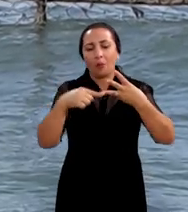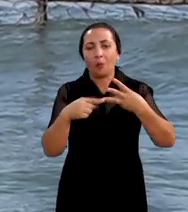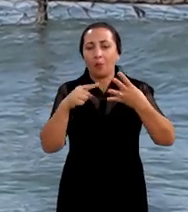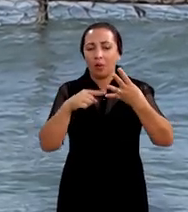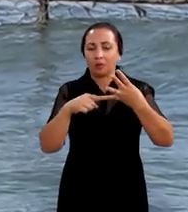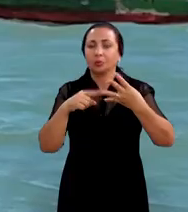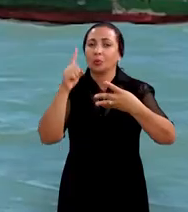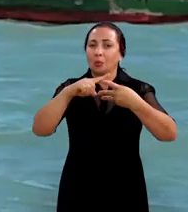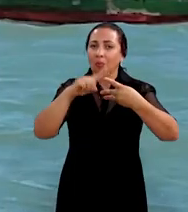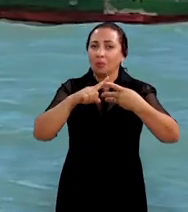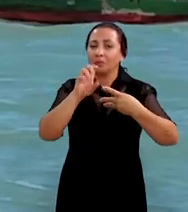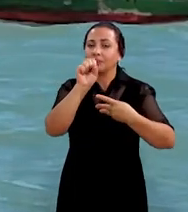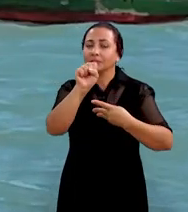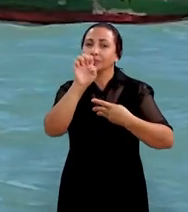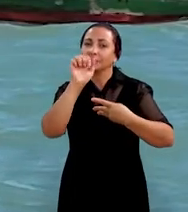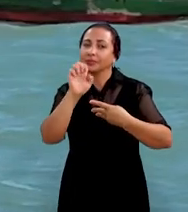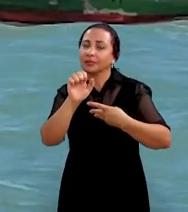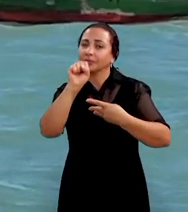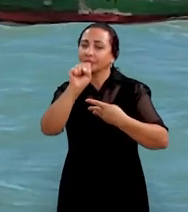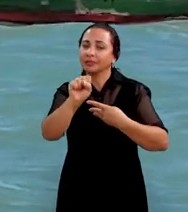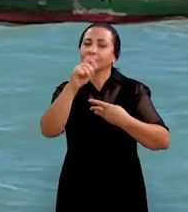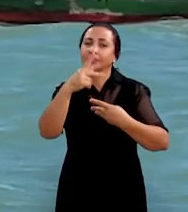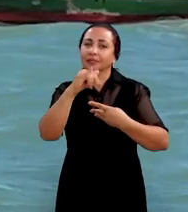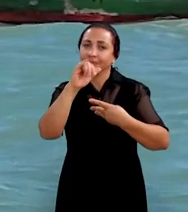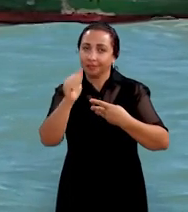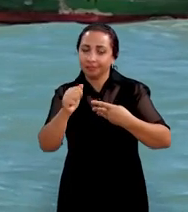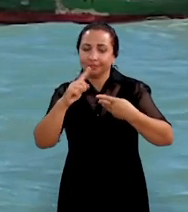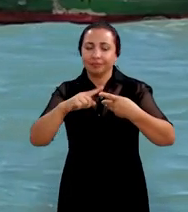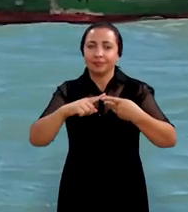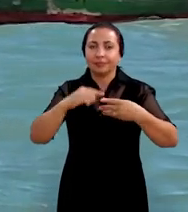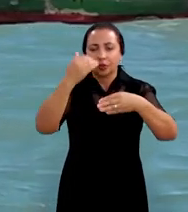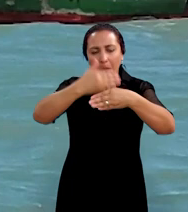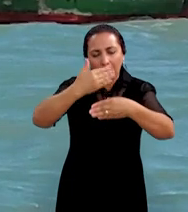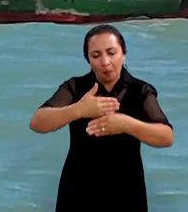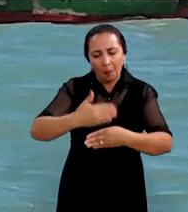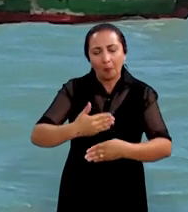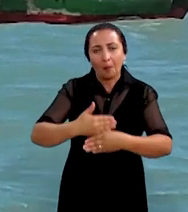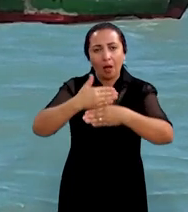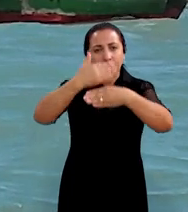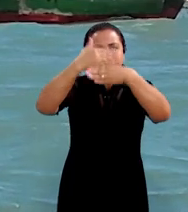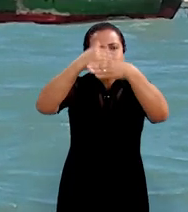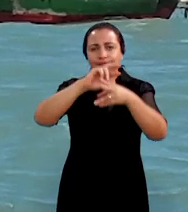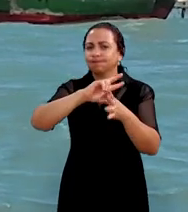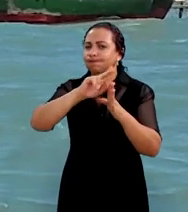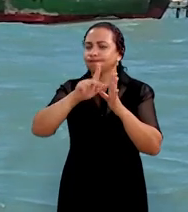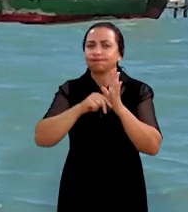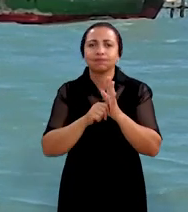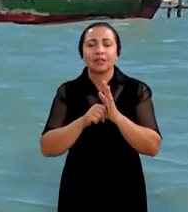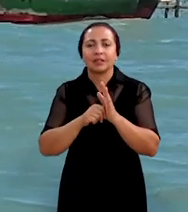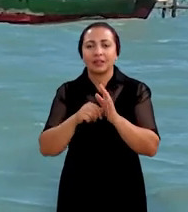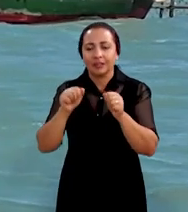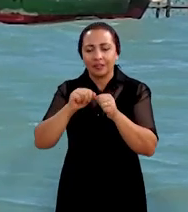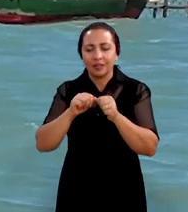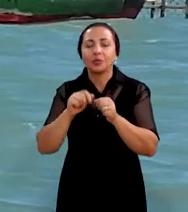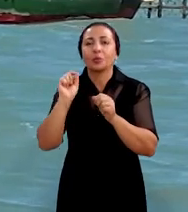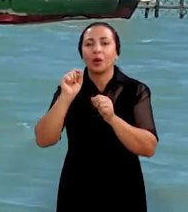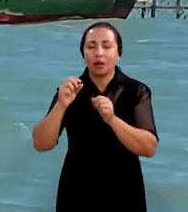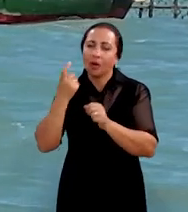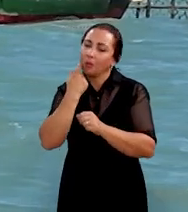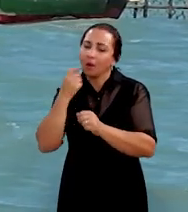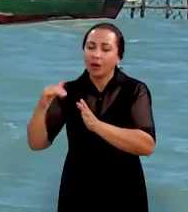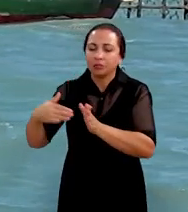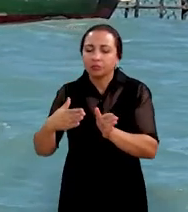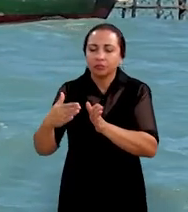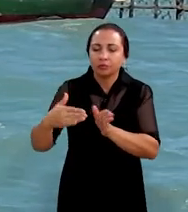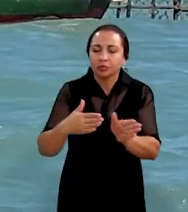espia. É uma cerca de madeira, de várias madeiras enfileiradas que conduzem o peixe até o